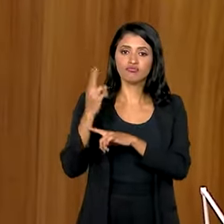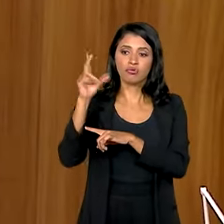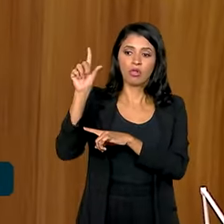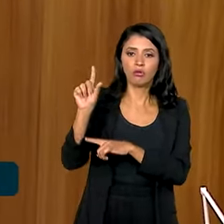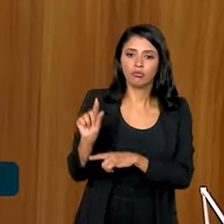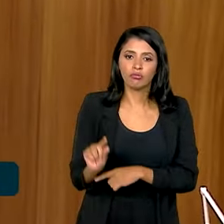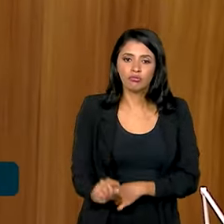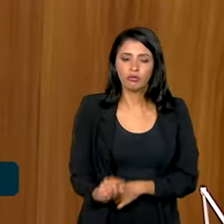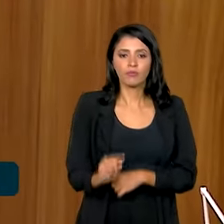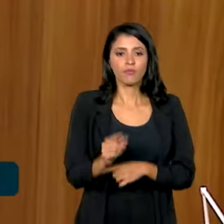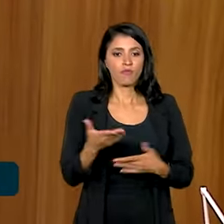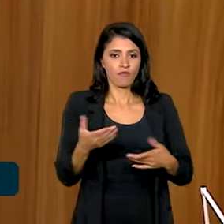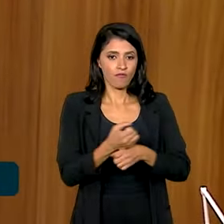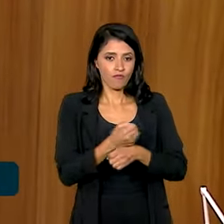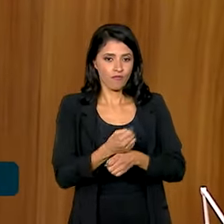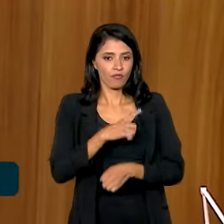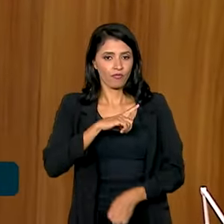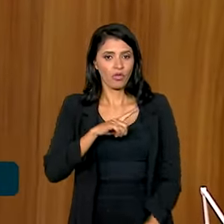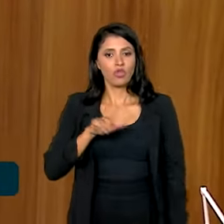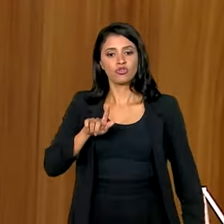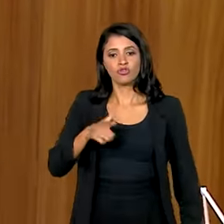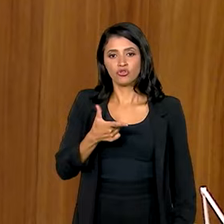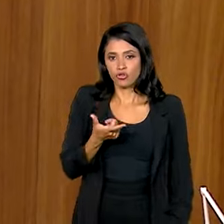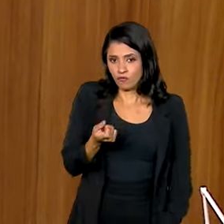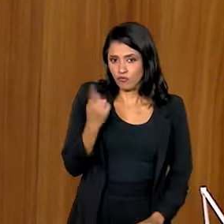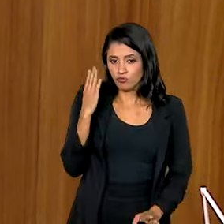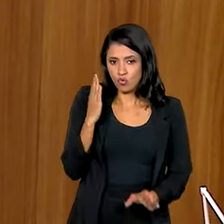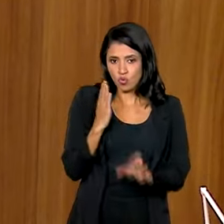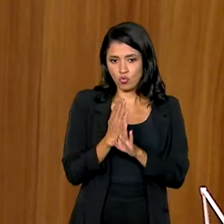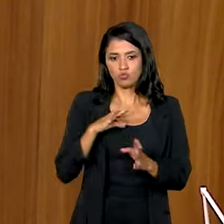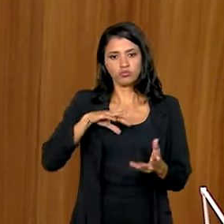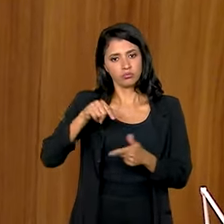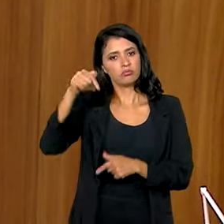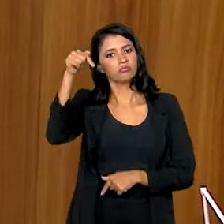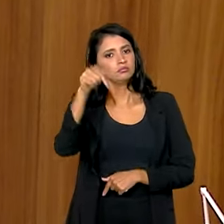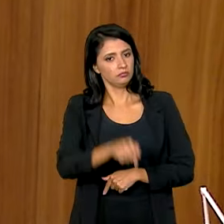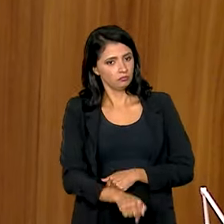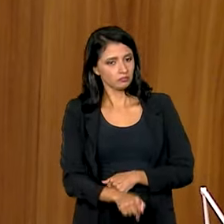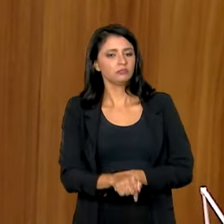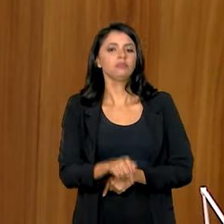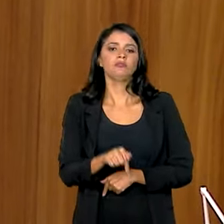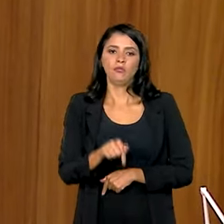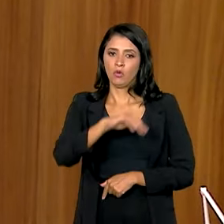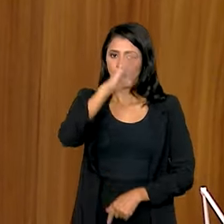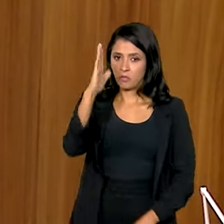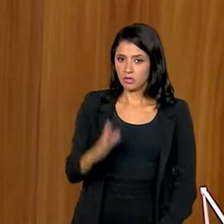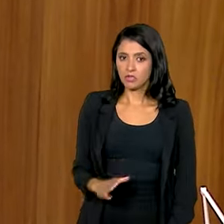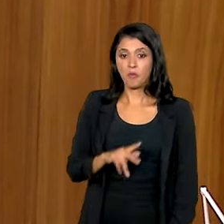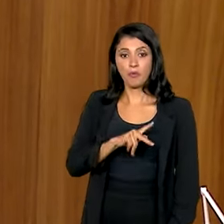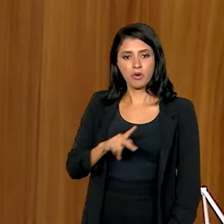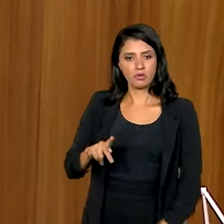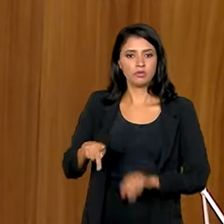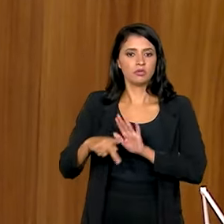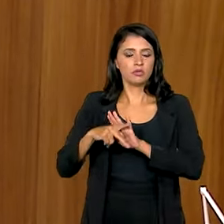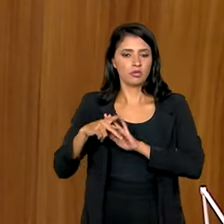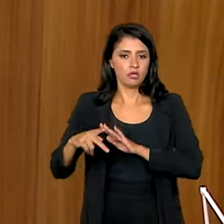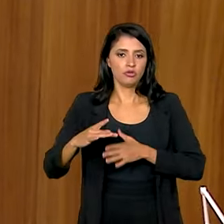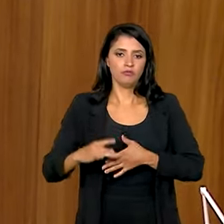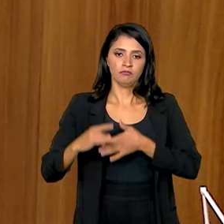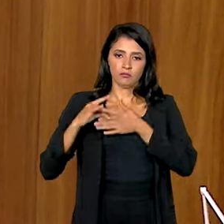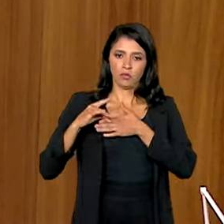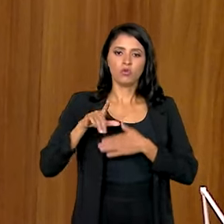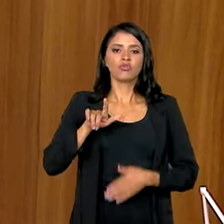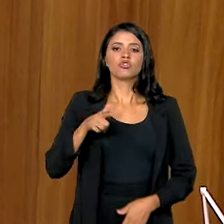o G20 aqui no Brasil. É um grande encontro internacional. O Brasil preside o G20. Os temas praticamente